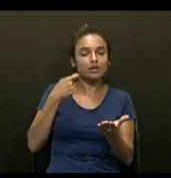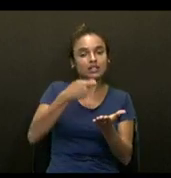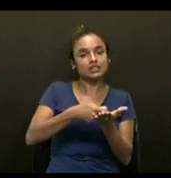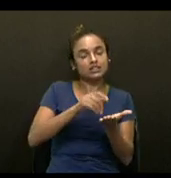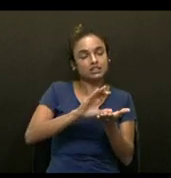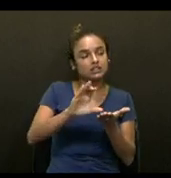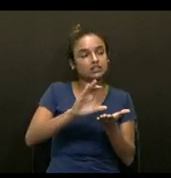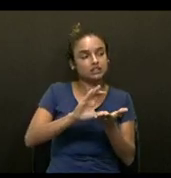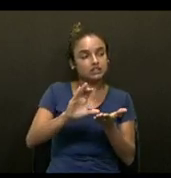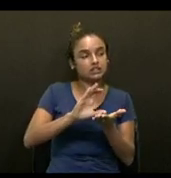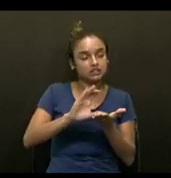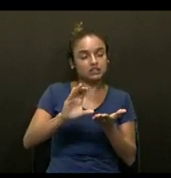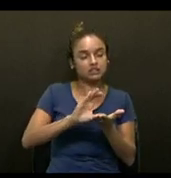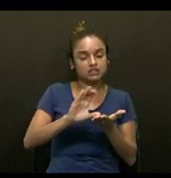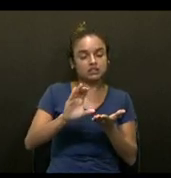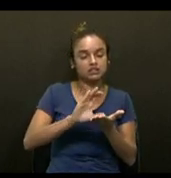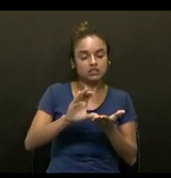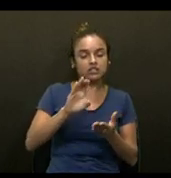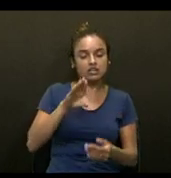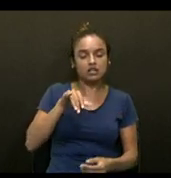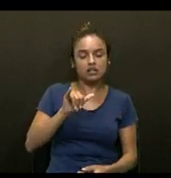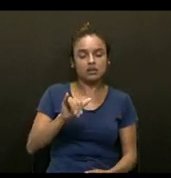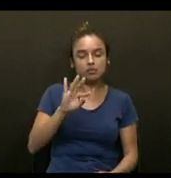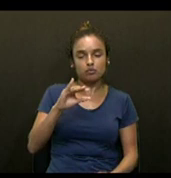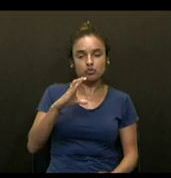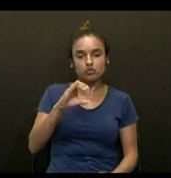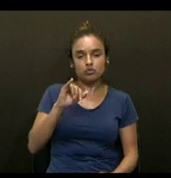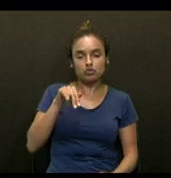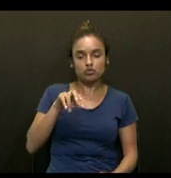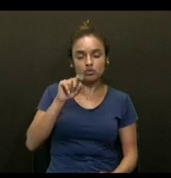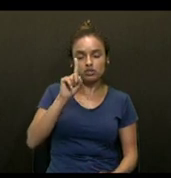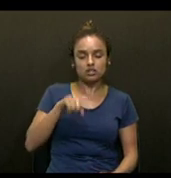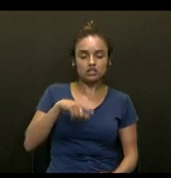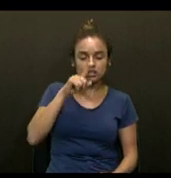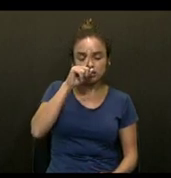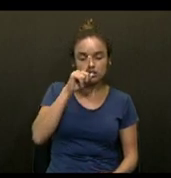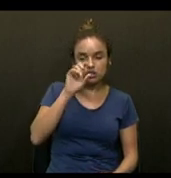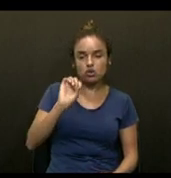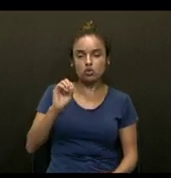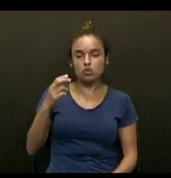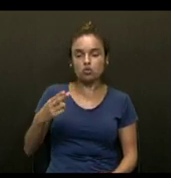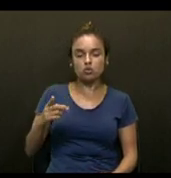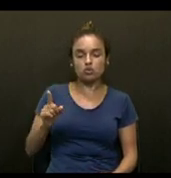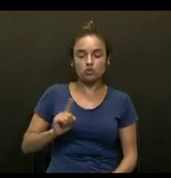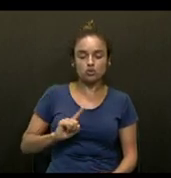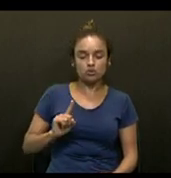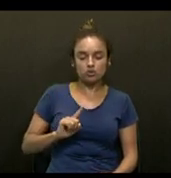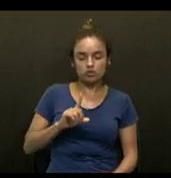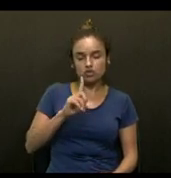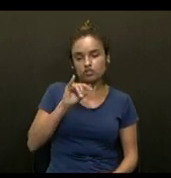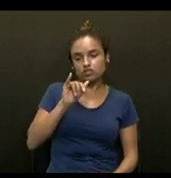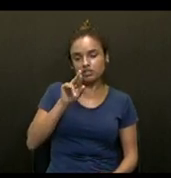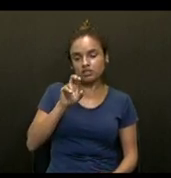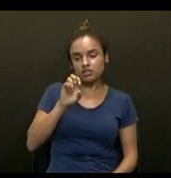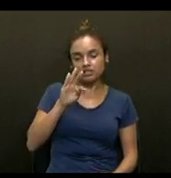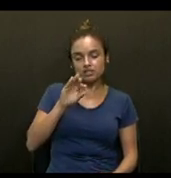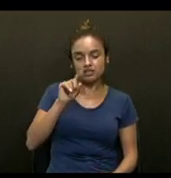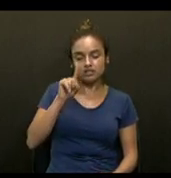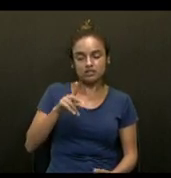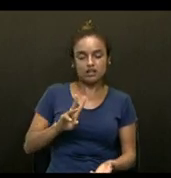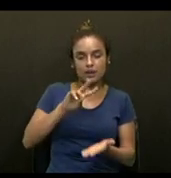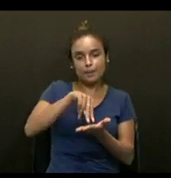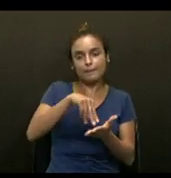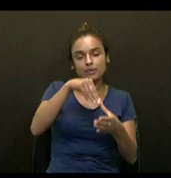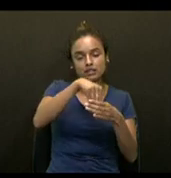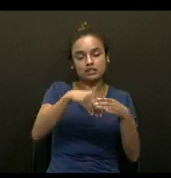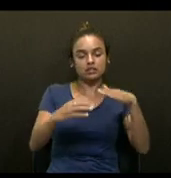é um bom investimento pelo risco que tem. Se sim, qual é melhor comprar? Bitcoin direto ou entrar como membro em uma dessas empresas